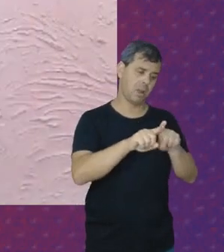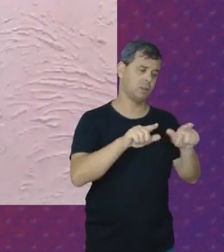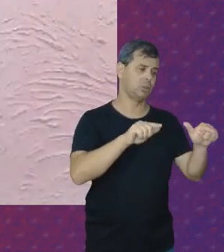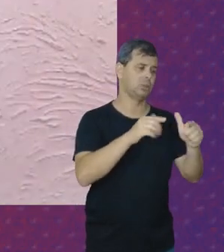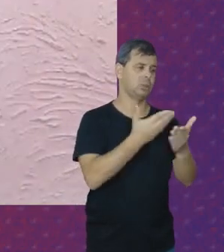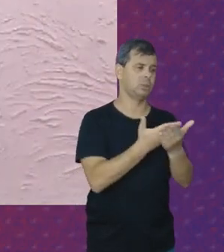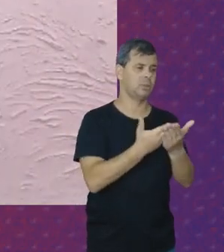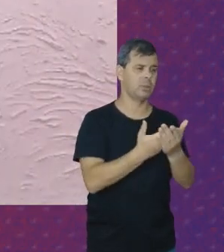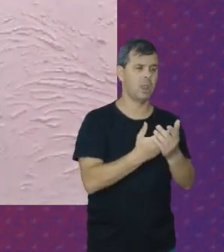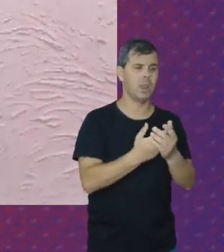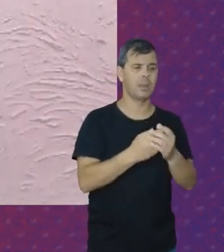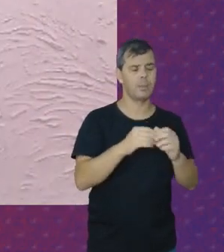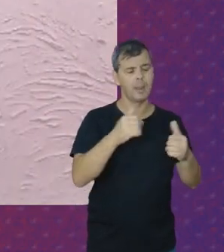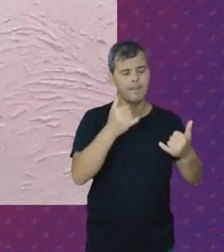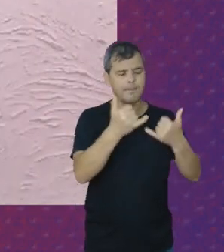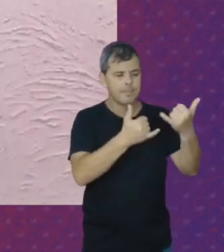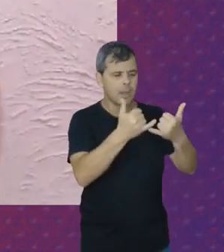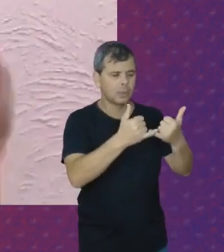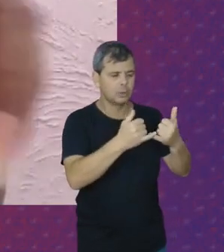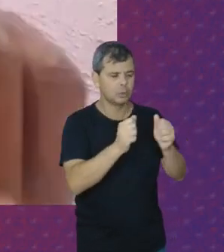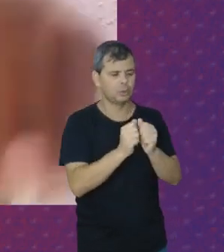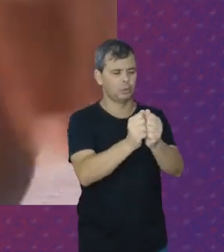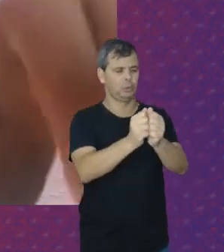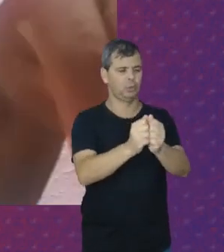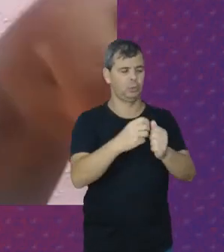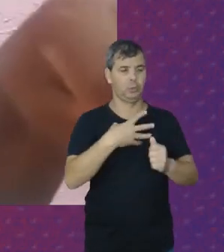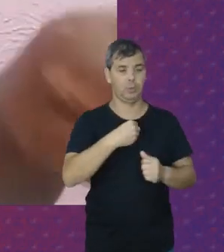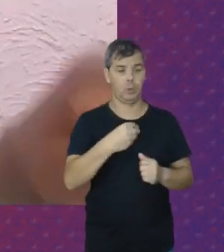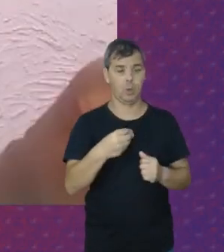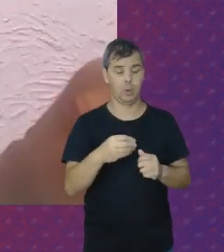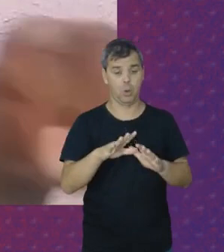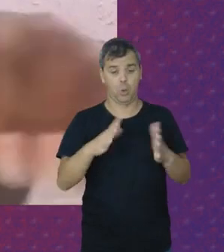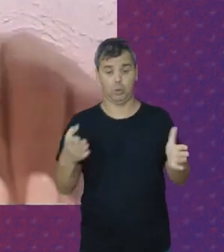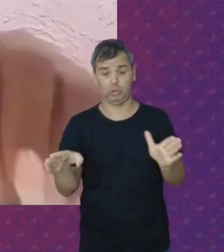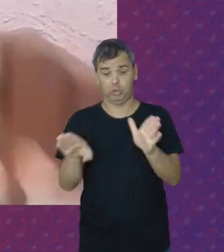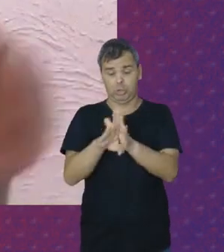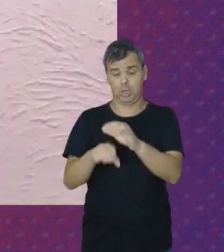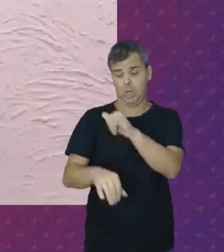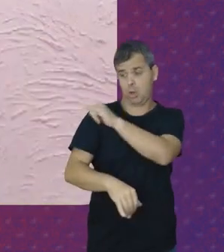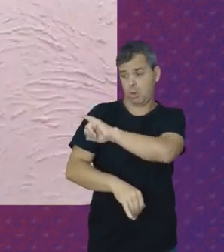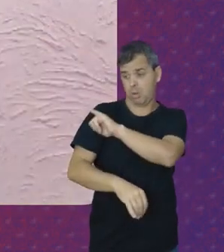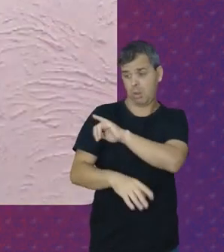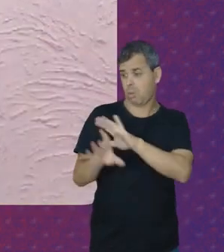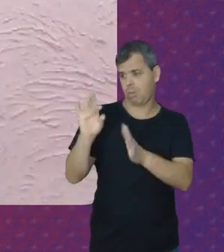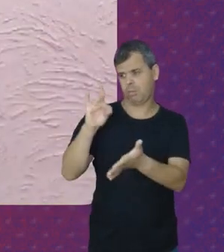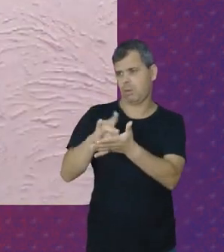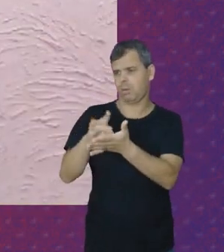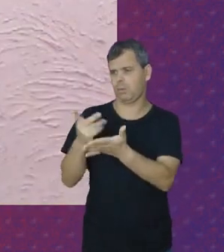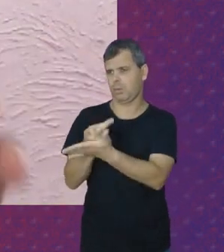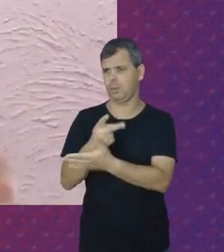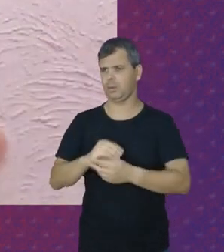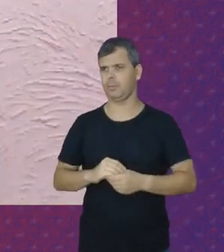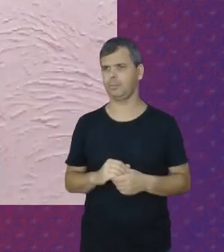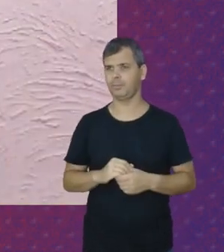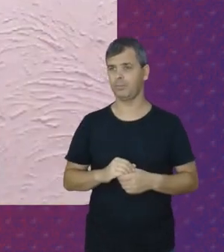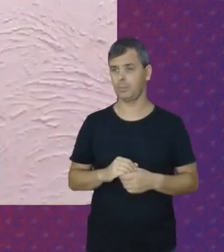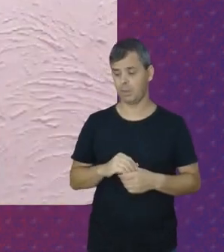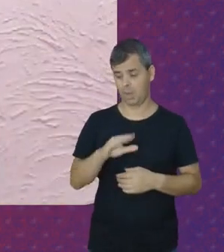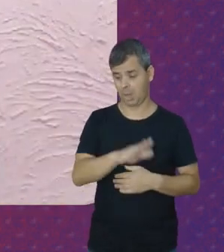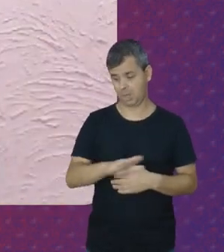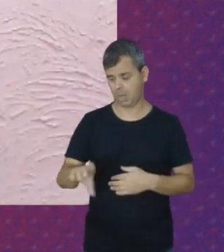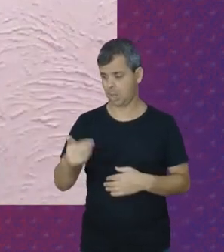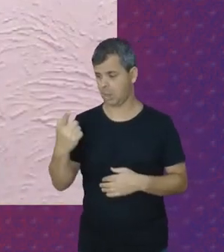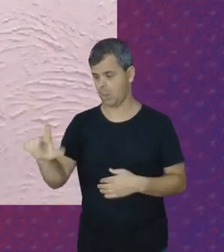aproveita e brinca com meus filhos Mas quando chega no Rio de Janeiro Não é essa a realidade A criança não